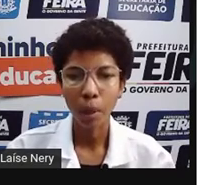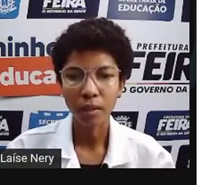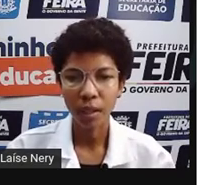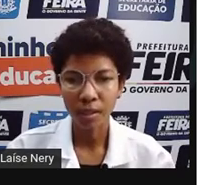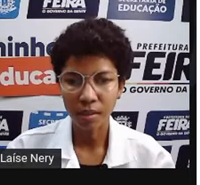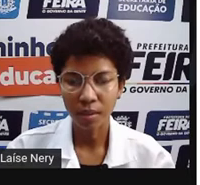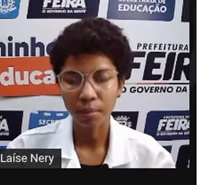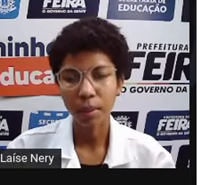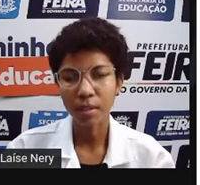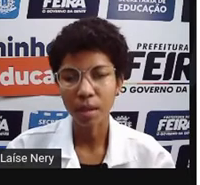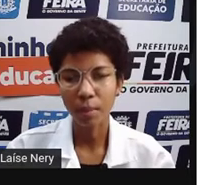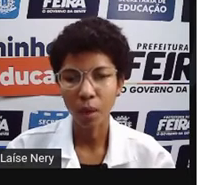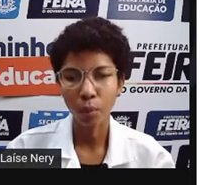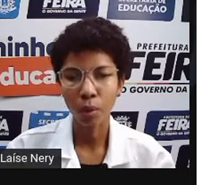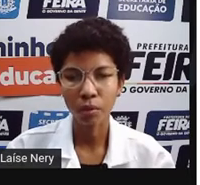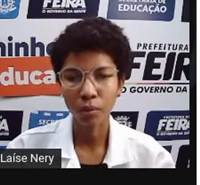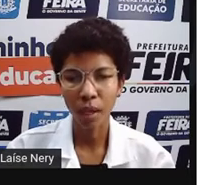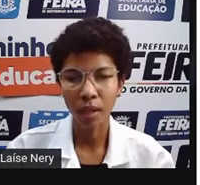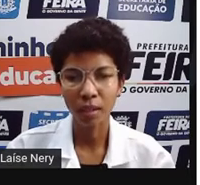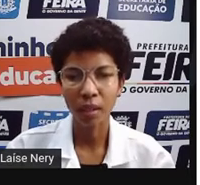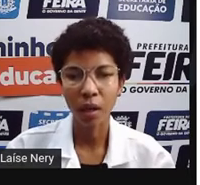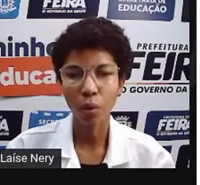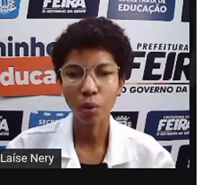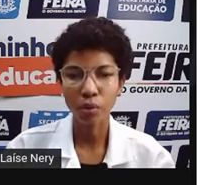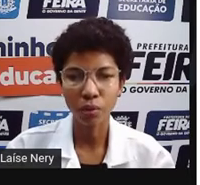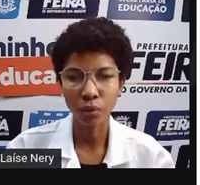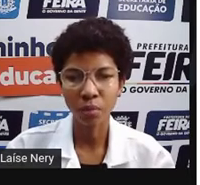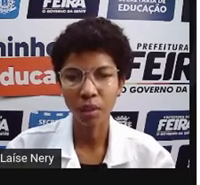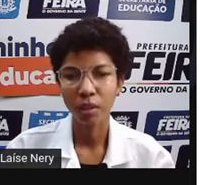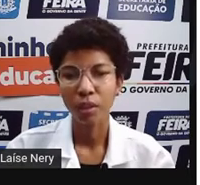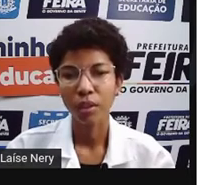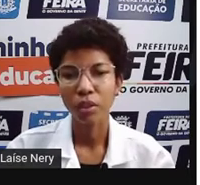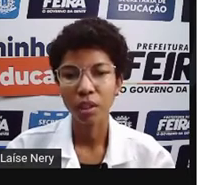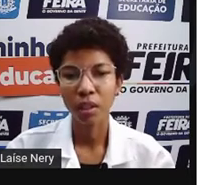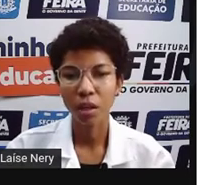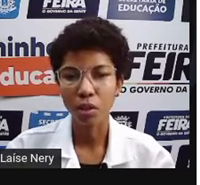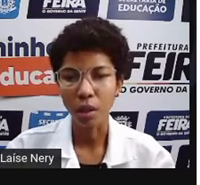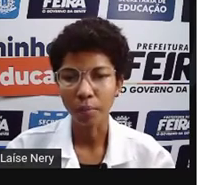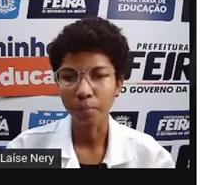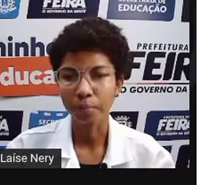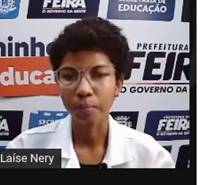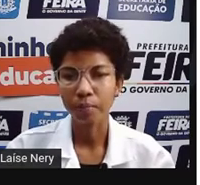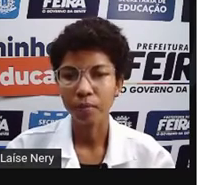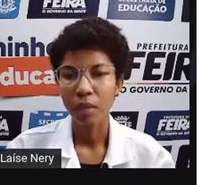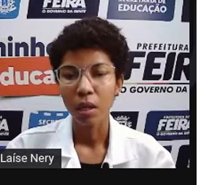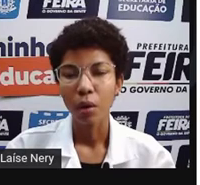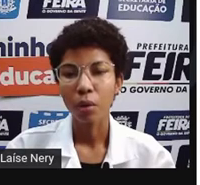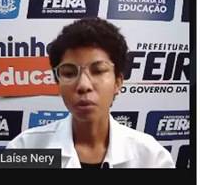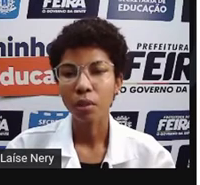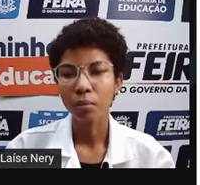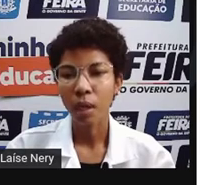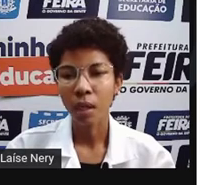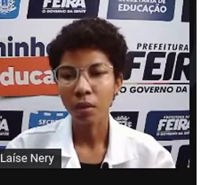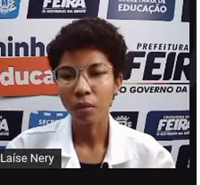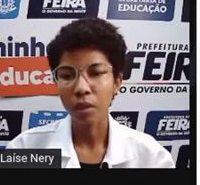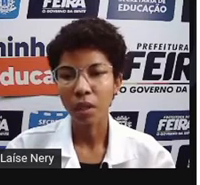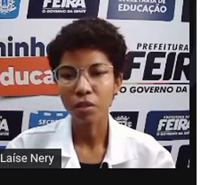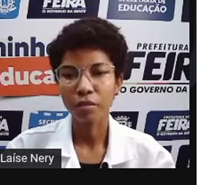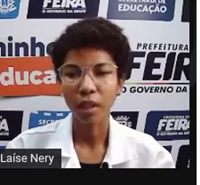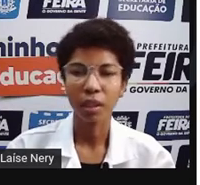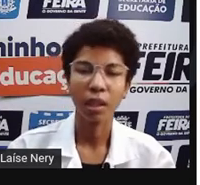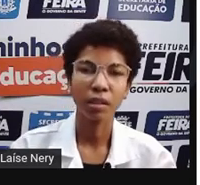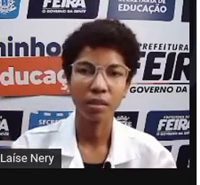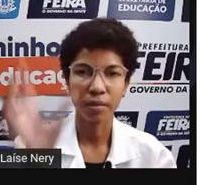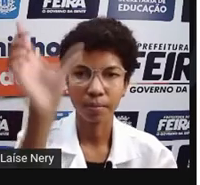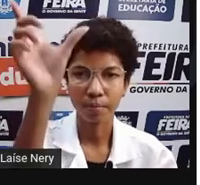potência para saber quanto é que ela consome de energia. ou também quando ela